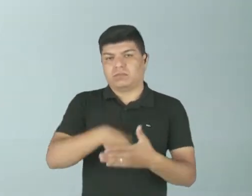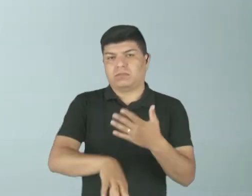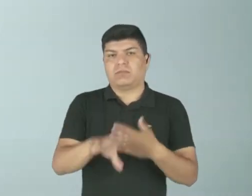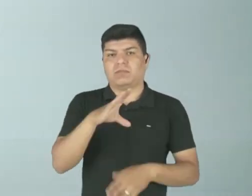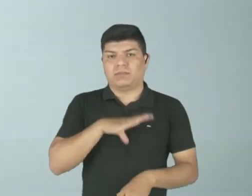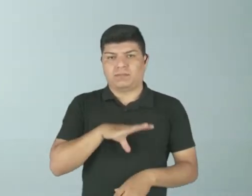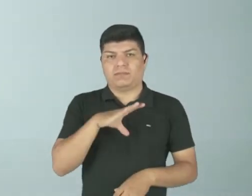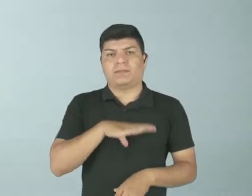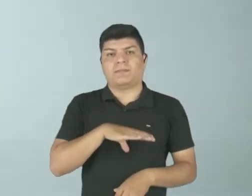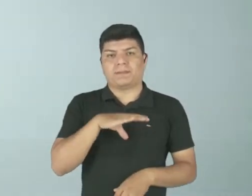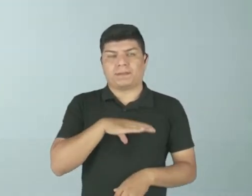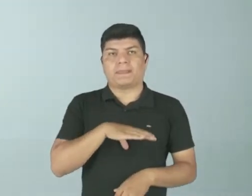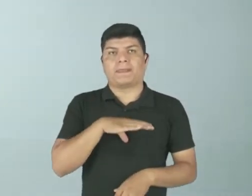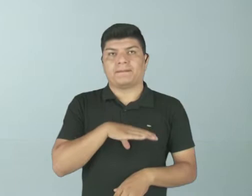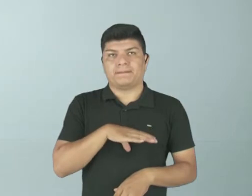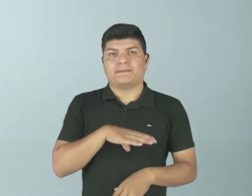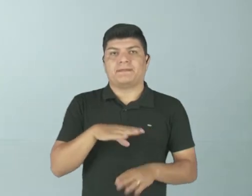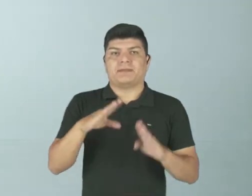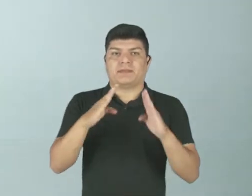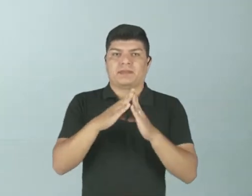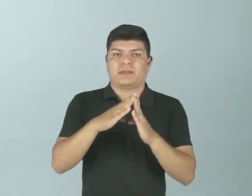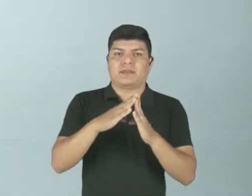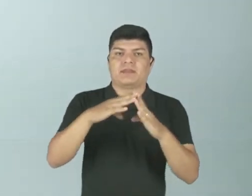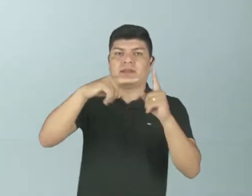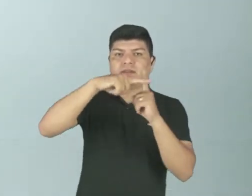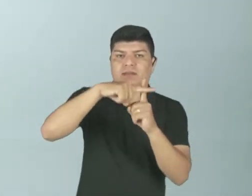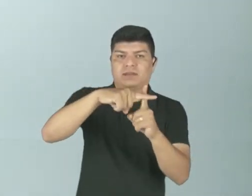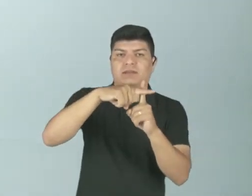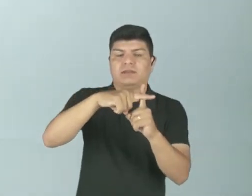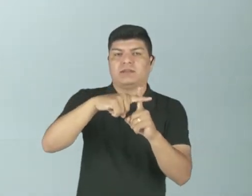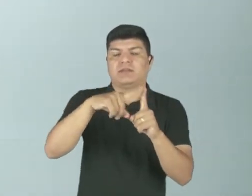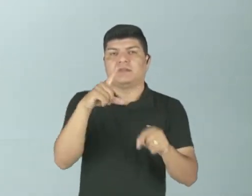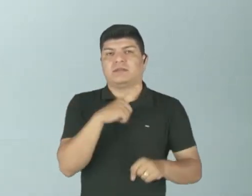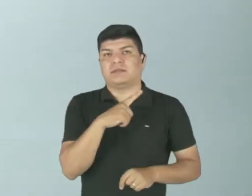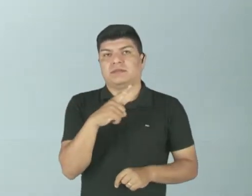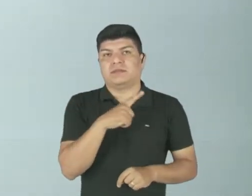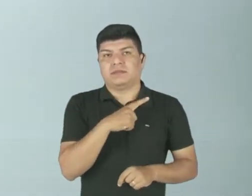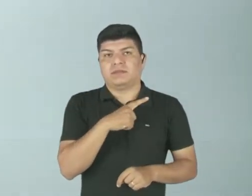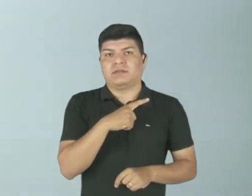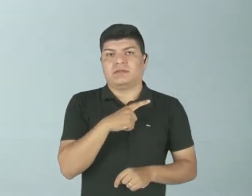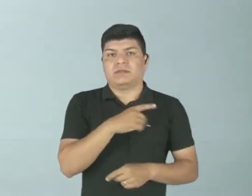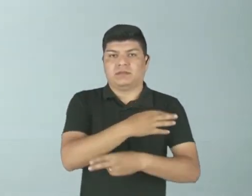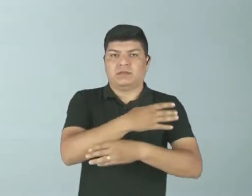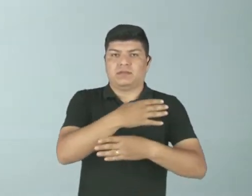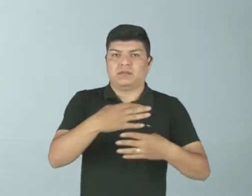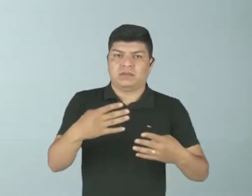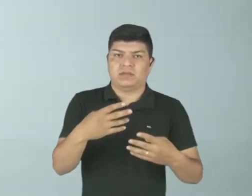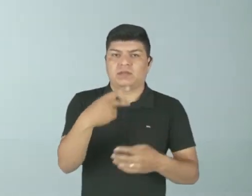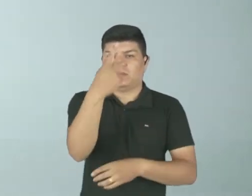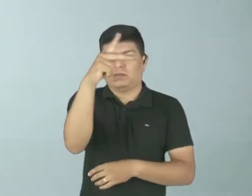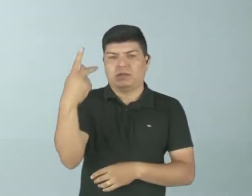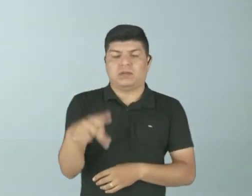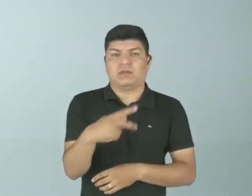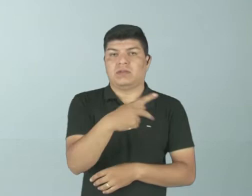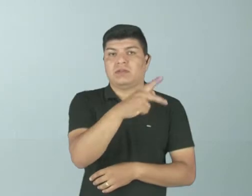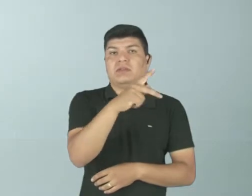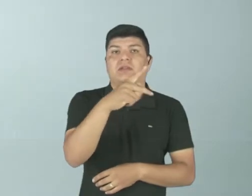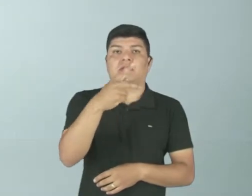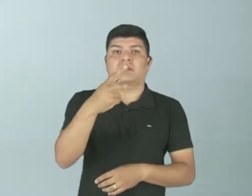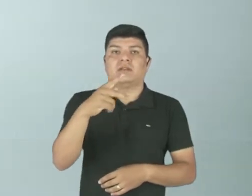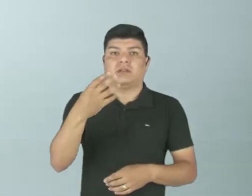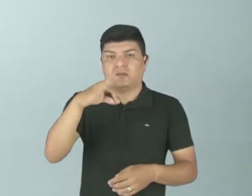cidade. Vamos ter igrejas, vamos ter centros de Ubandas, centros espíritas.